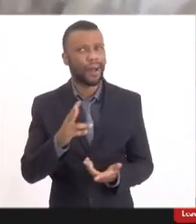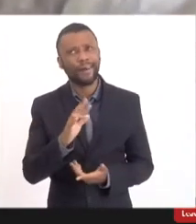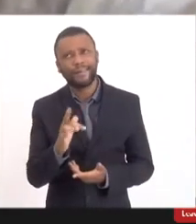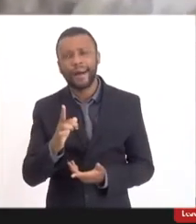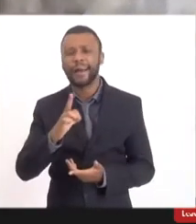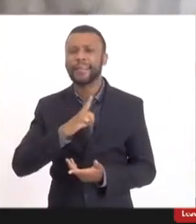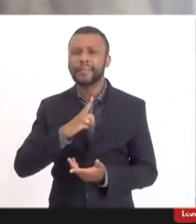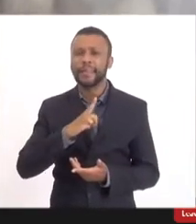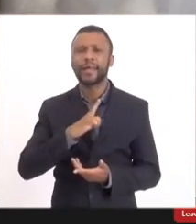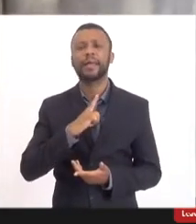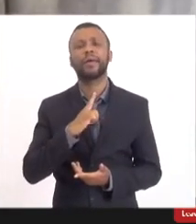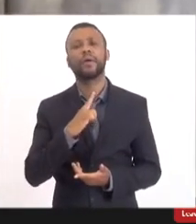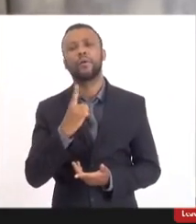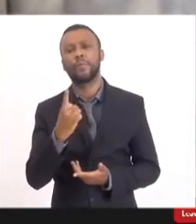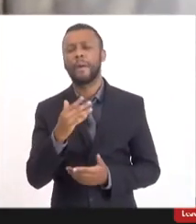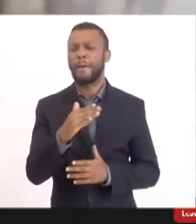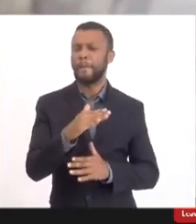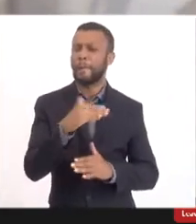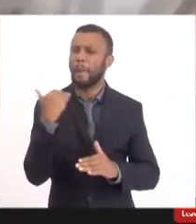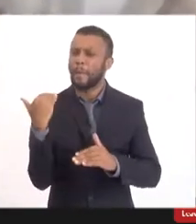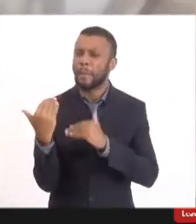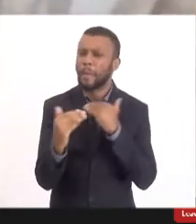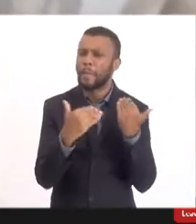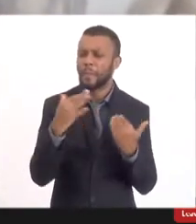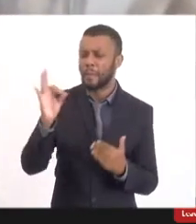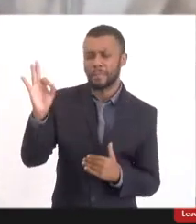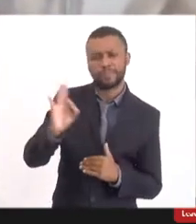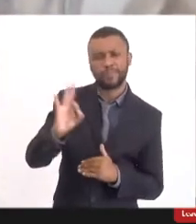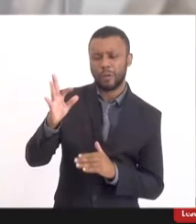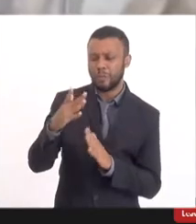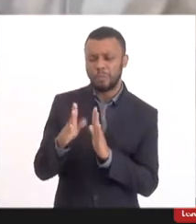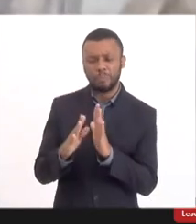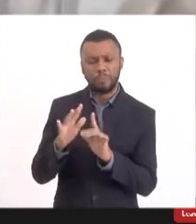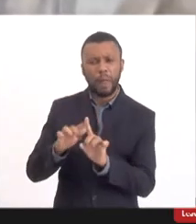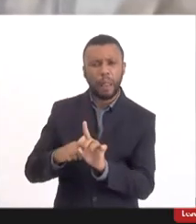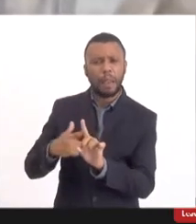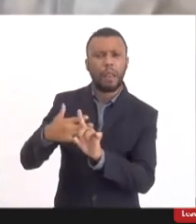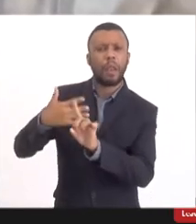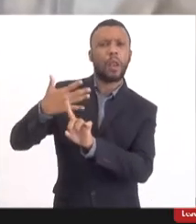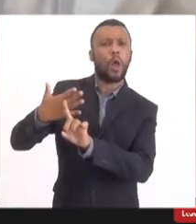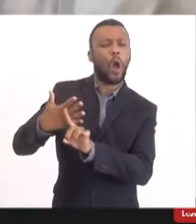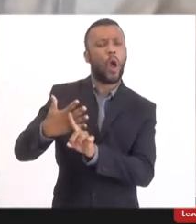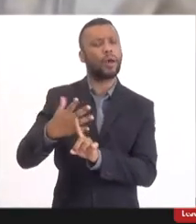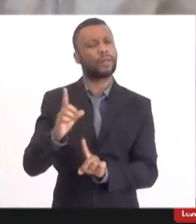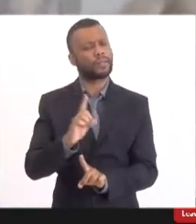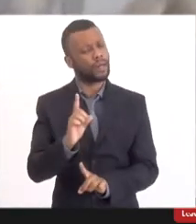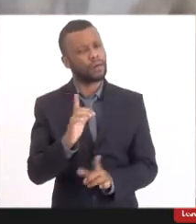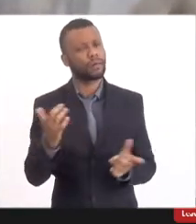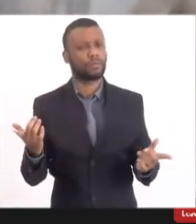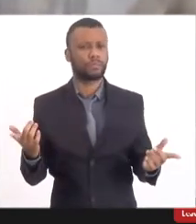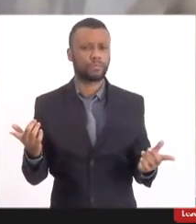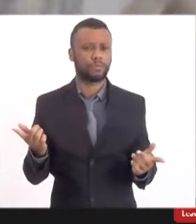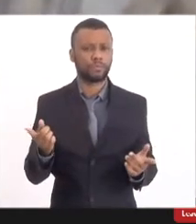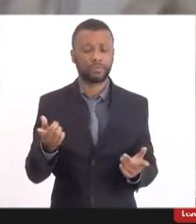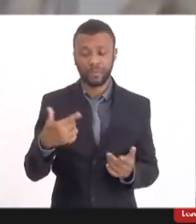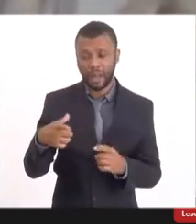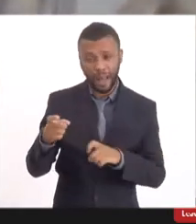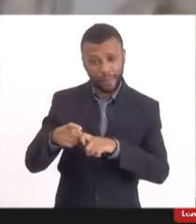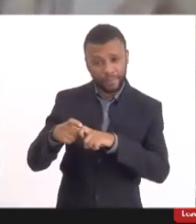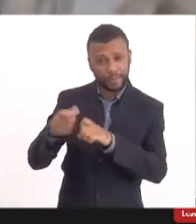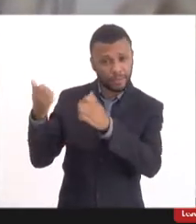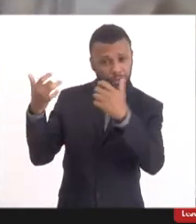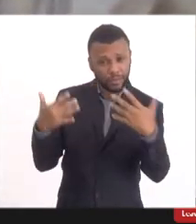uma mortandade ou vai haver uma... A gente está avaliando aqui, acho que a doutora falou sobre isso, sobre custo